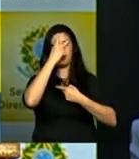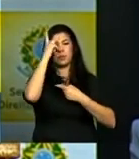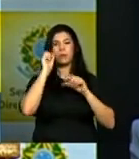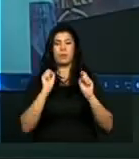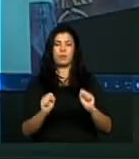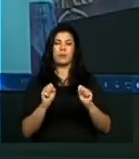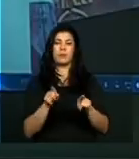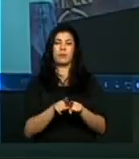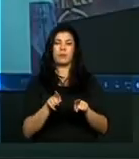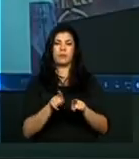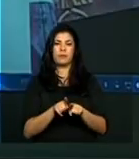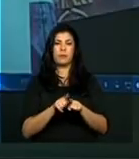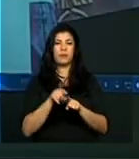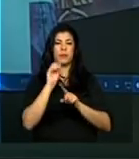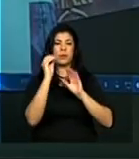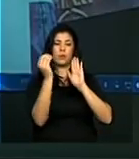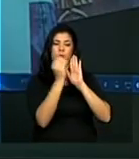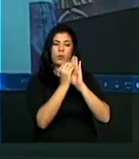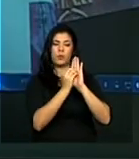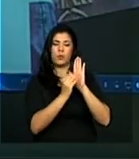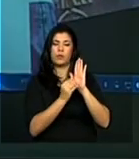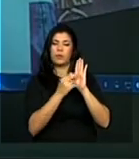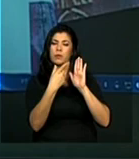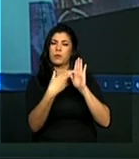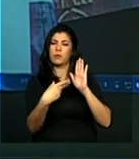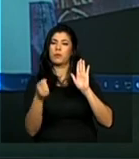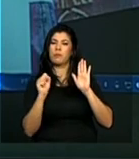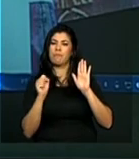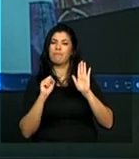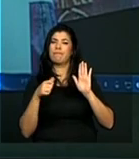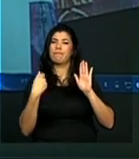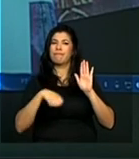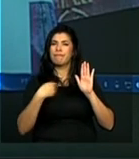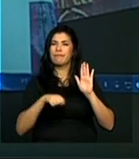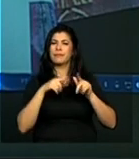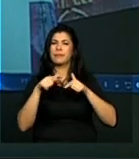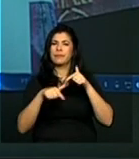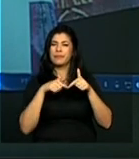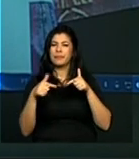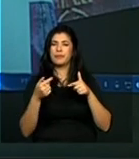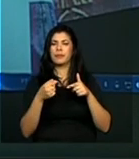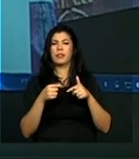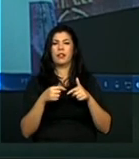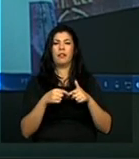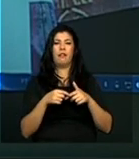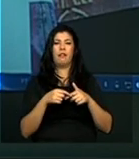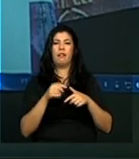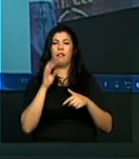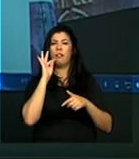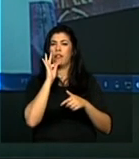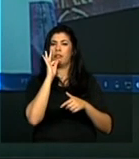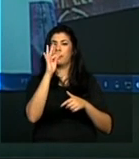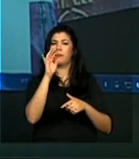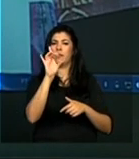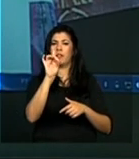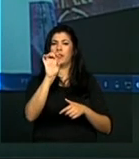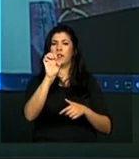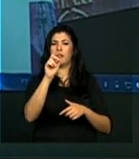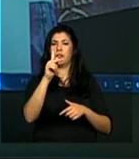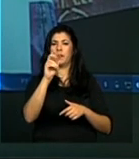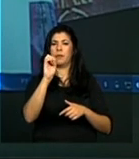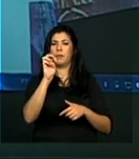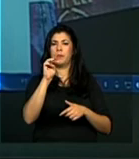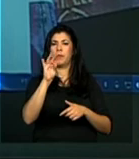colocar ali aspectos que acham que precisam ser trabalhados, depoimentos seus, que, às vezes, não é lá porque não é